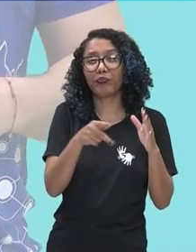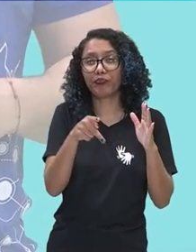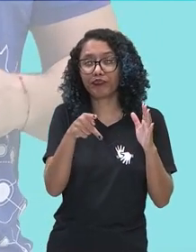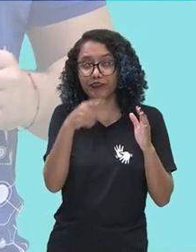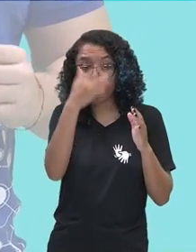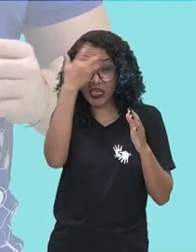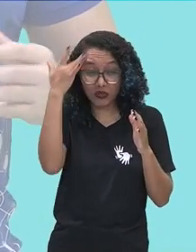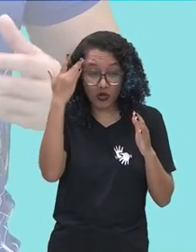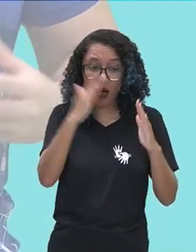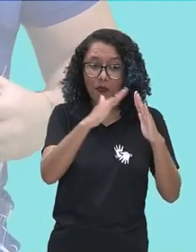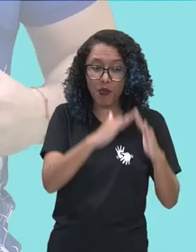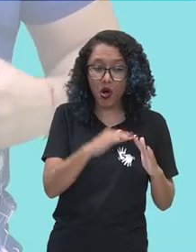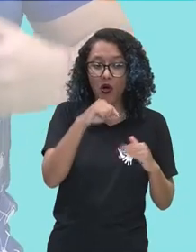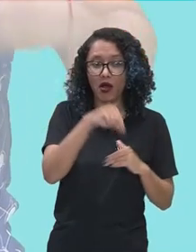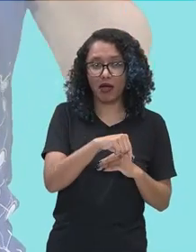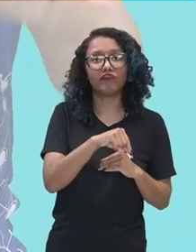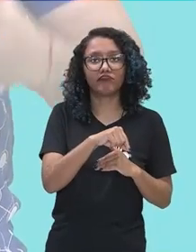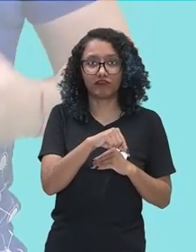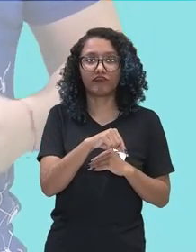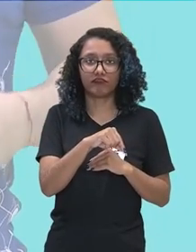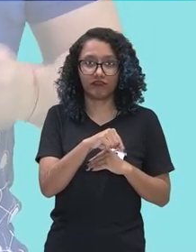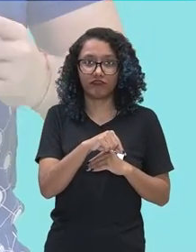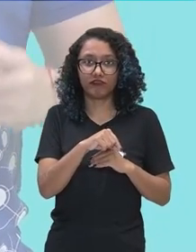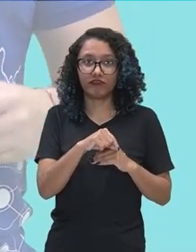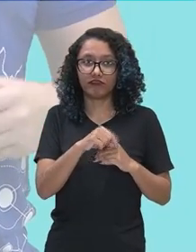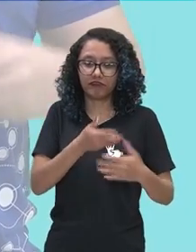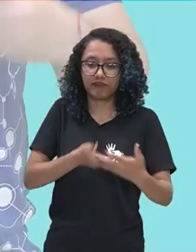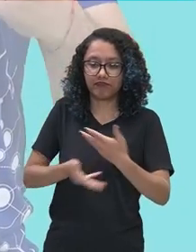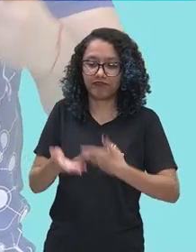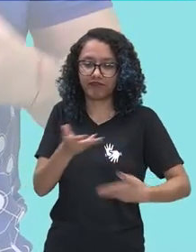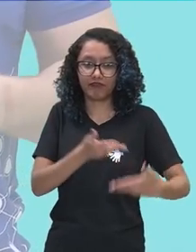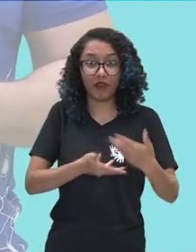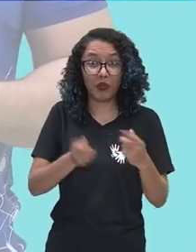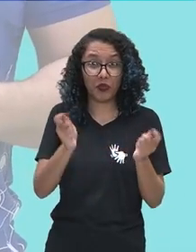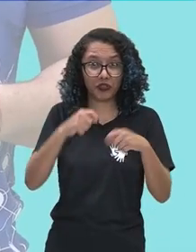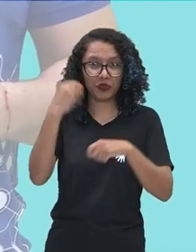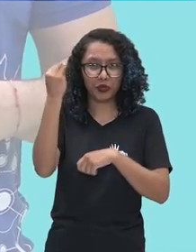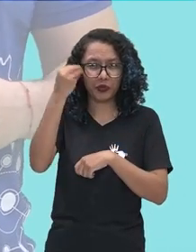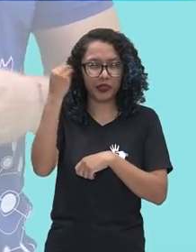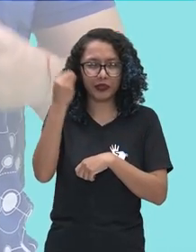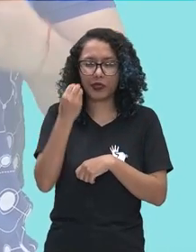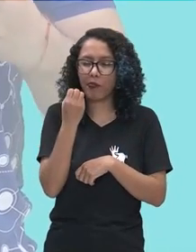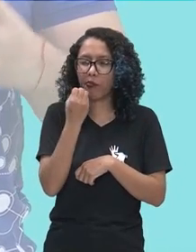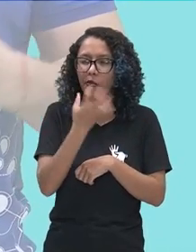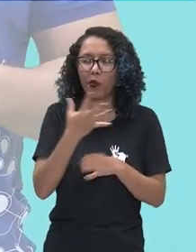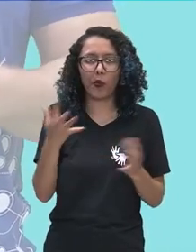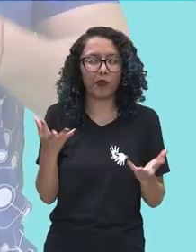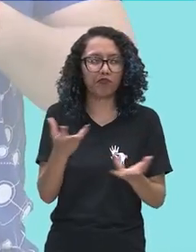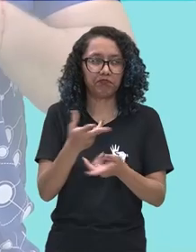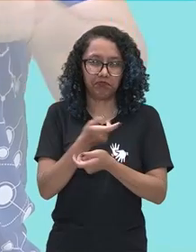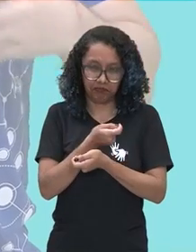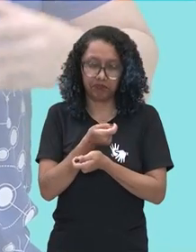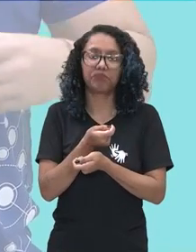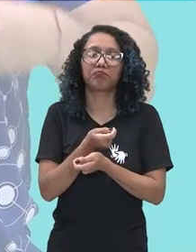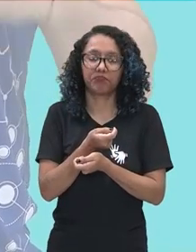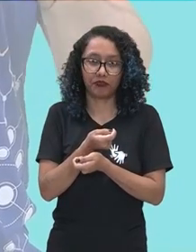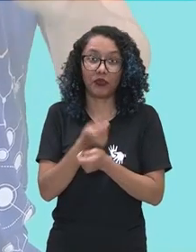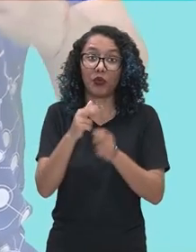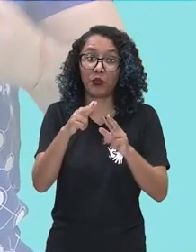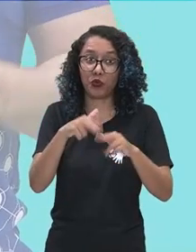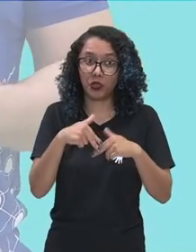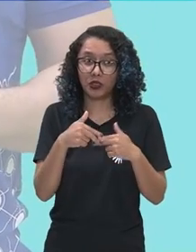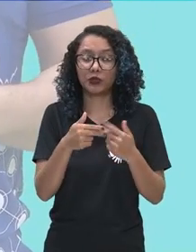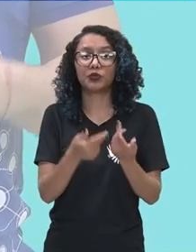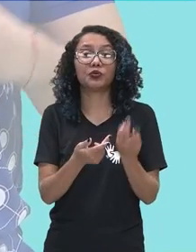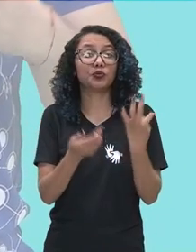isso, vocês vão ter uma experiência muito melhor, uma experiência muito mais rica. Então, por isso que o turismo e esse